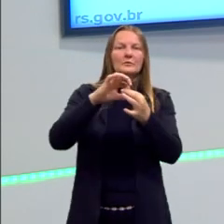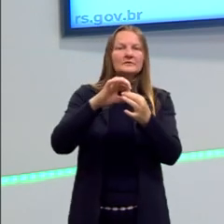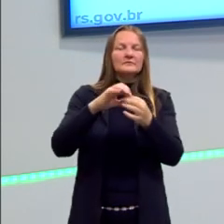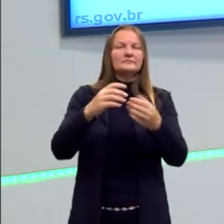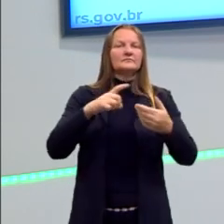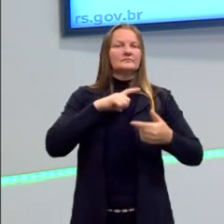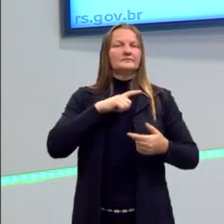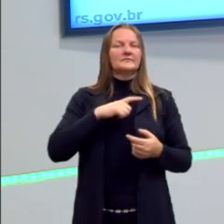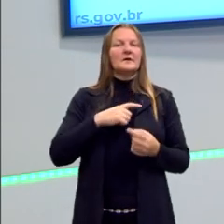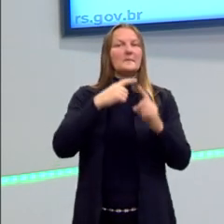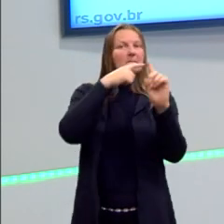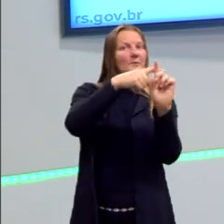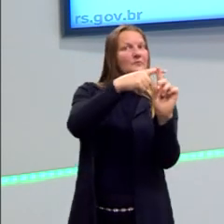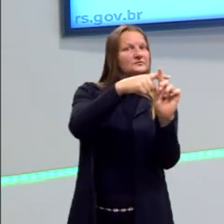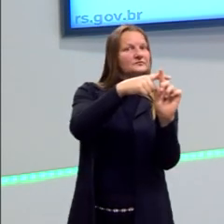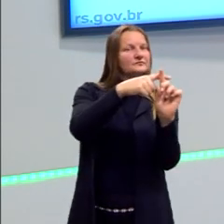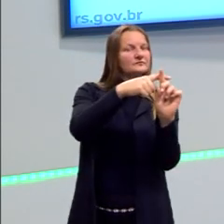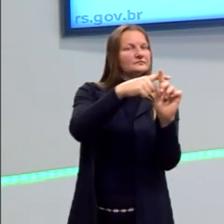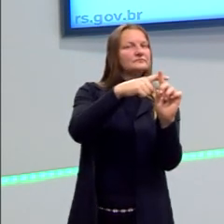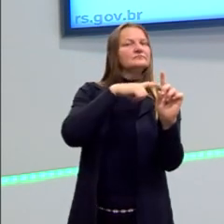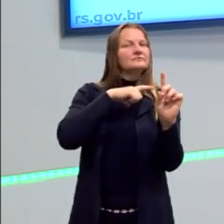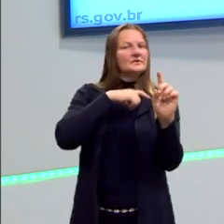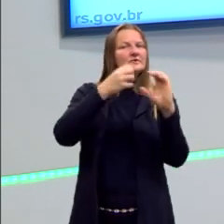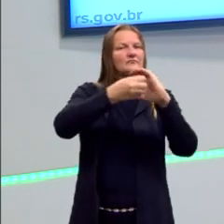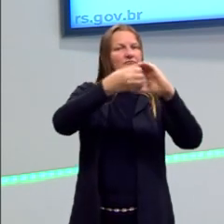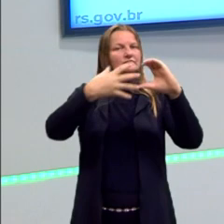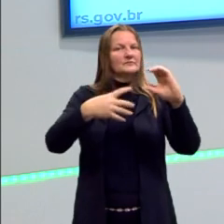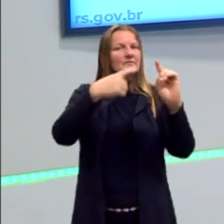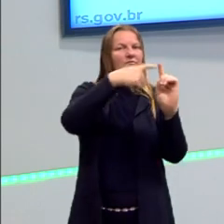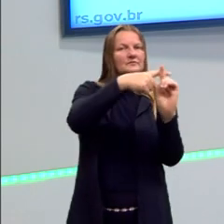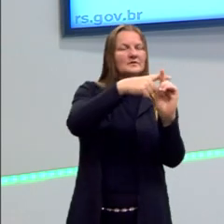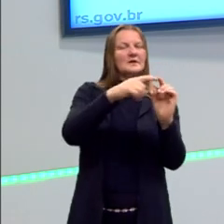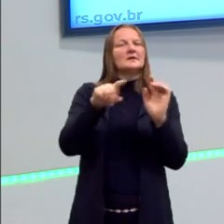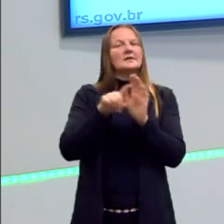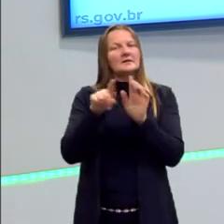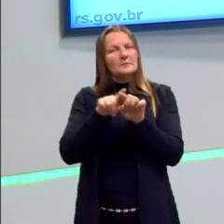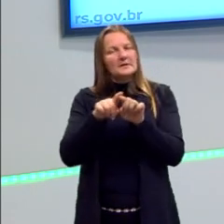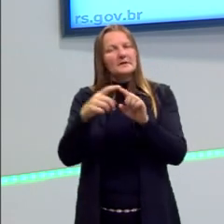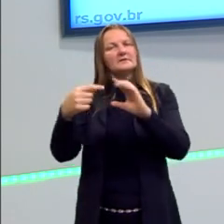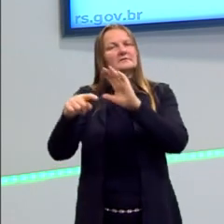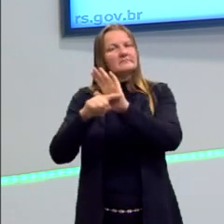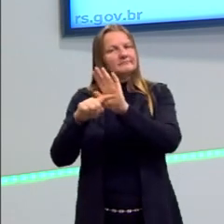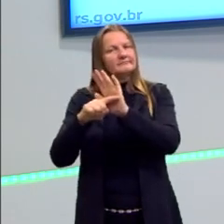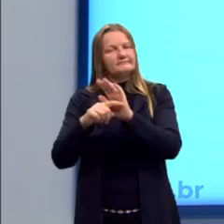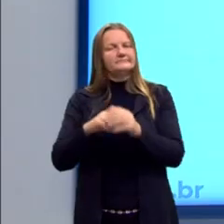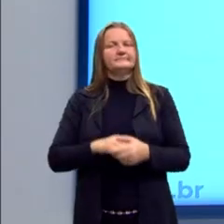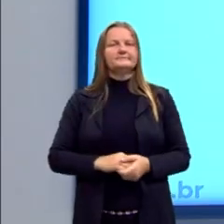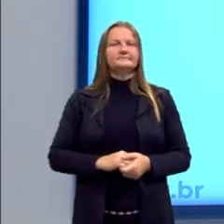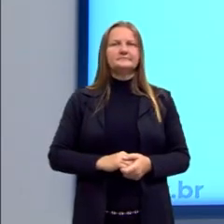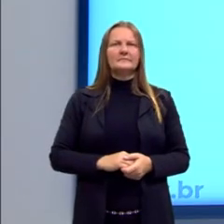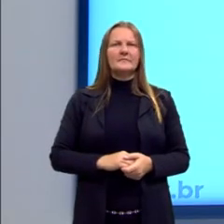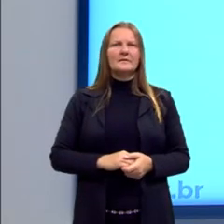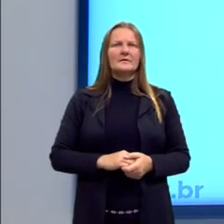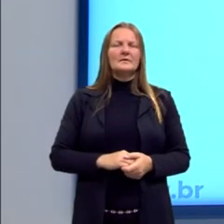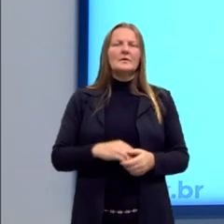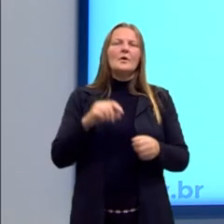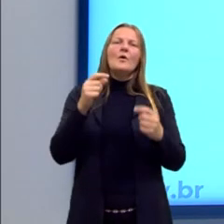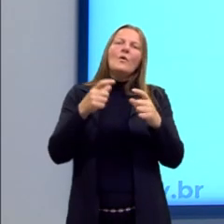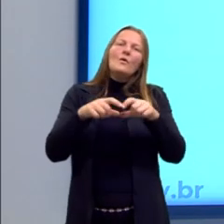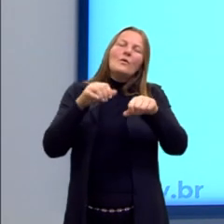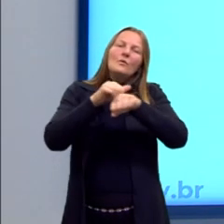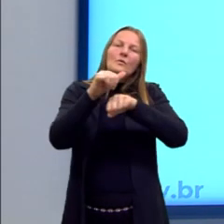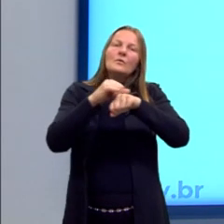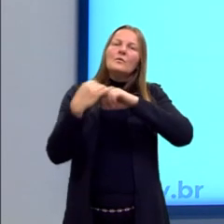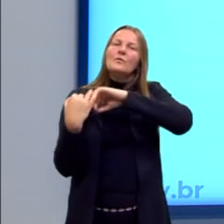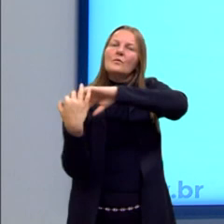Tem fatores positivos, nós veremos, tem fatores positivos, como tem fatores negativos disso, né? Ela vai acontecer. A